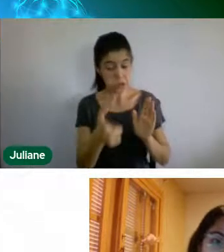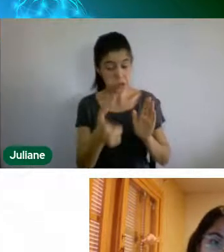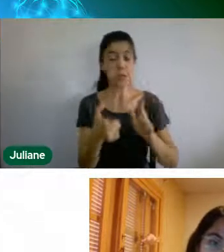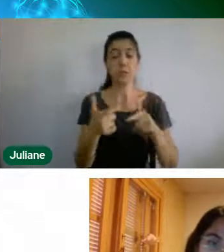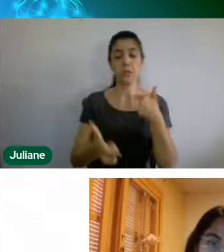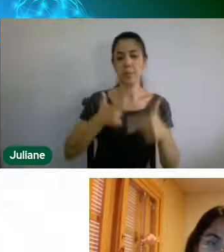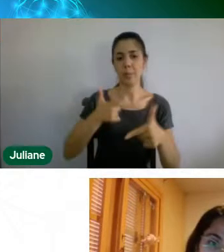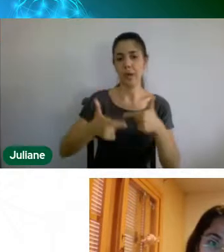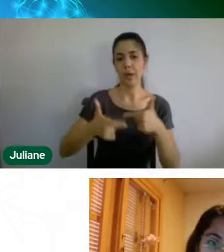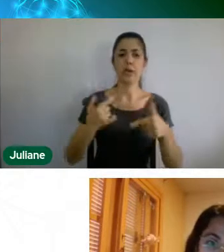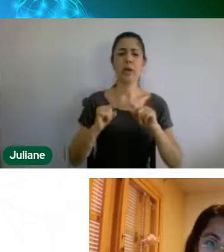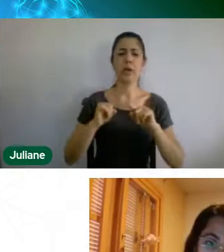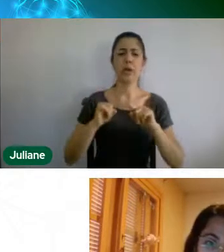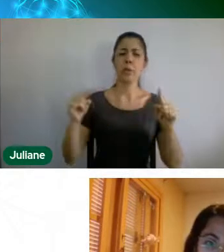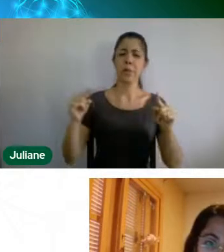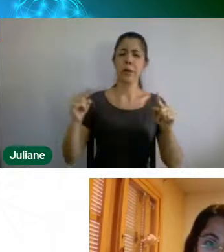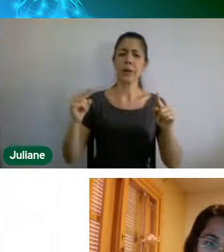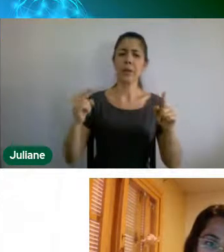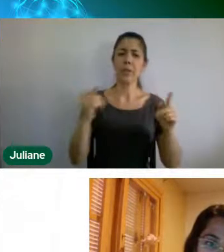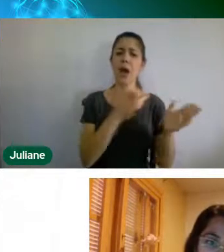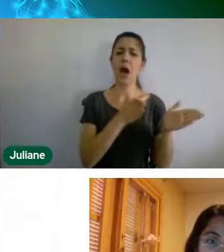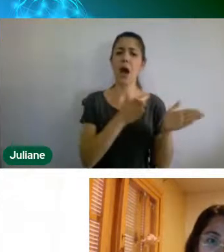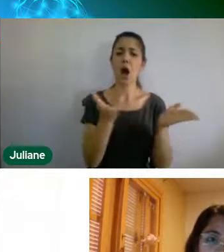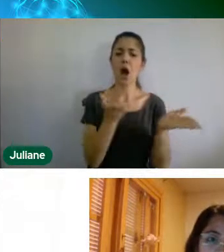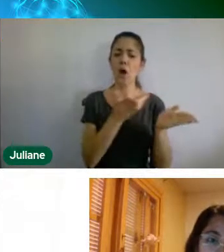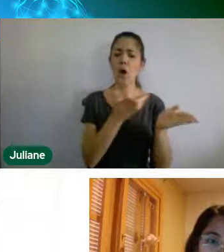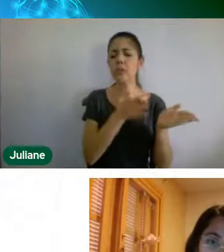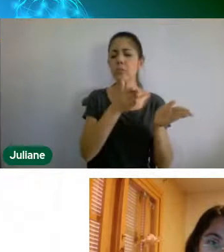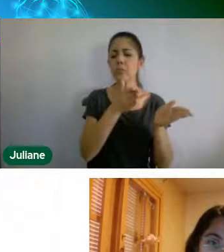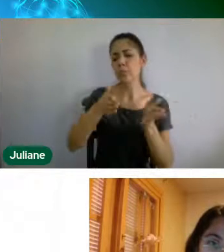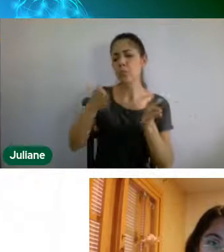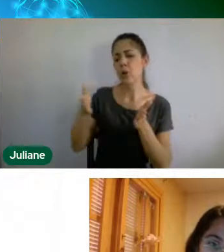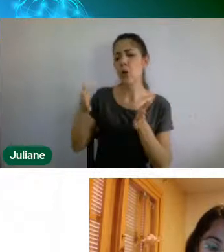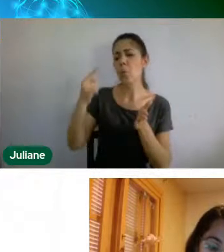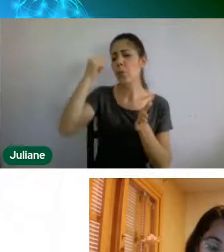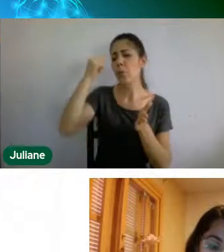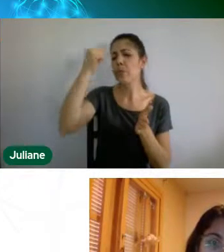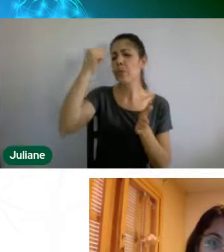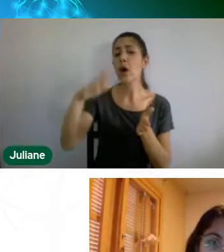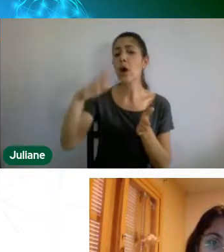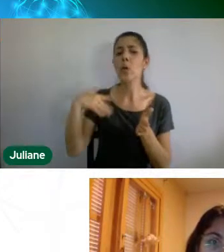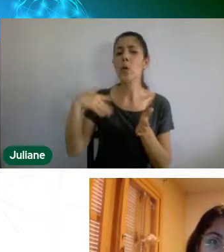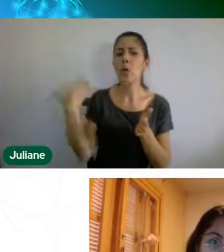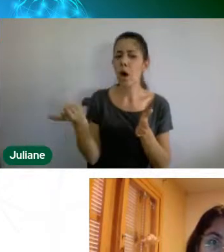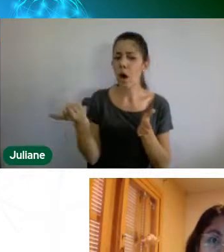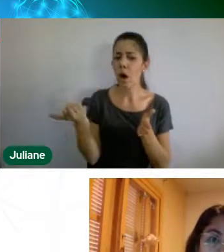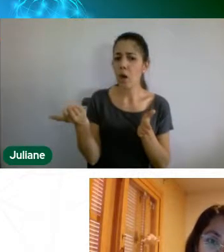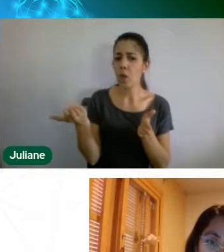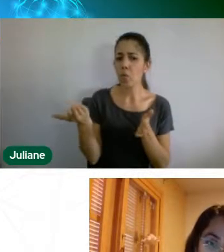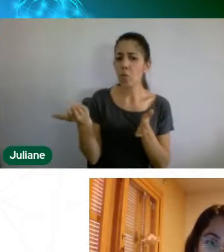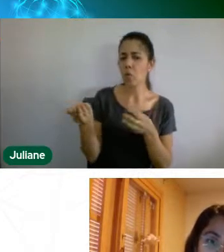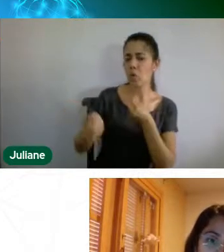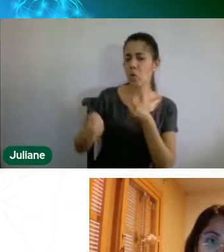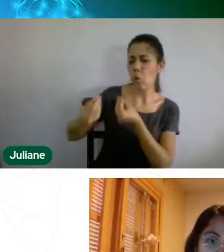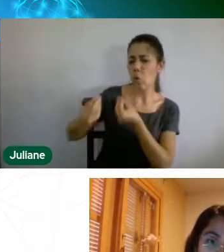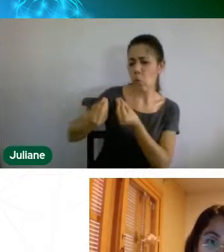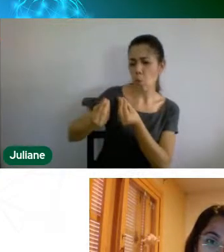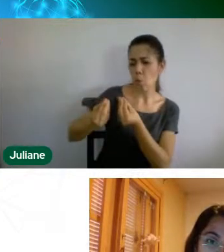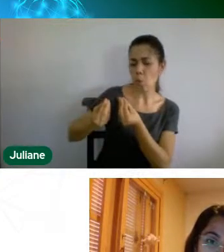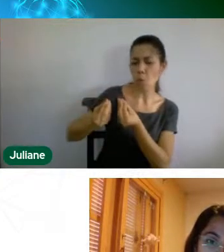sequência agora? Como que esse material vai ser repassado para os professores e qual é